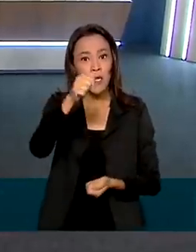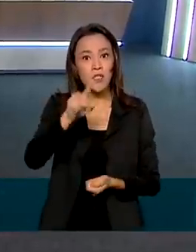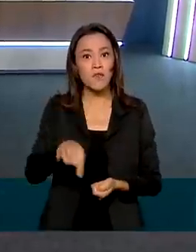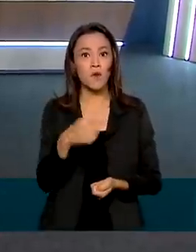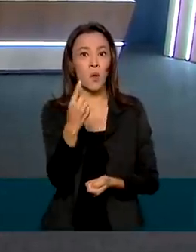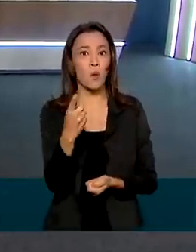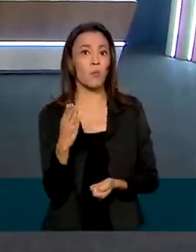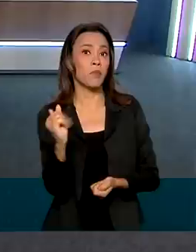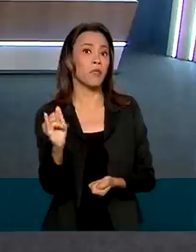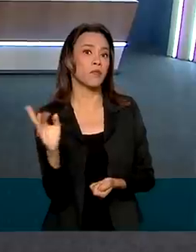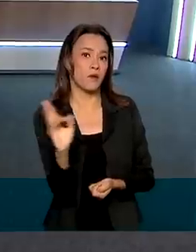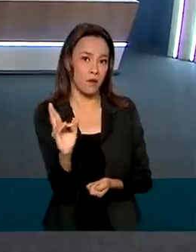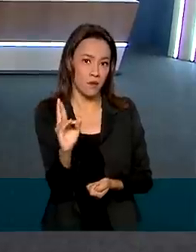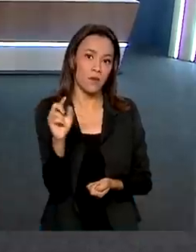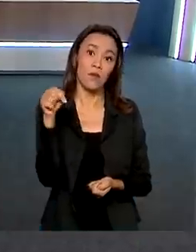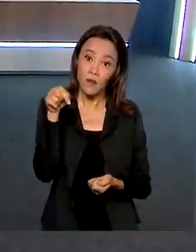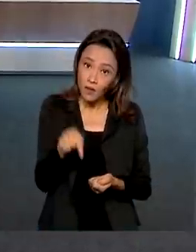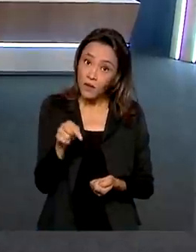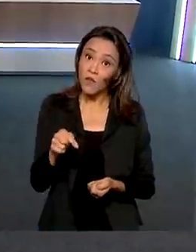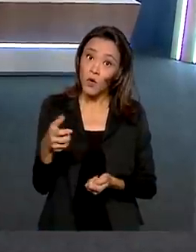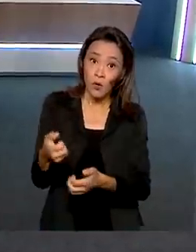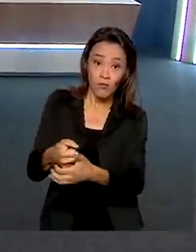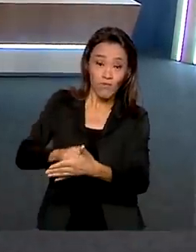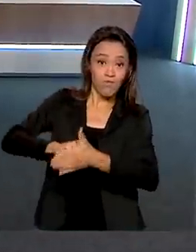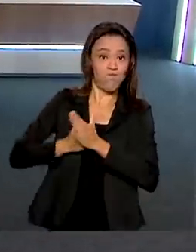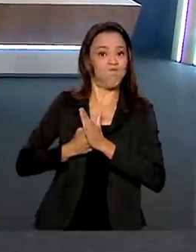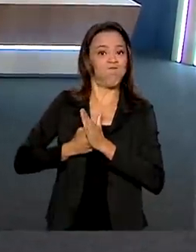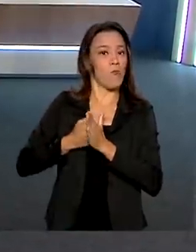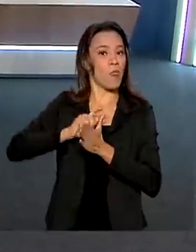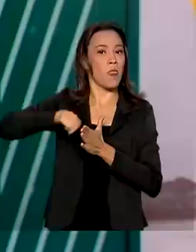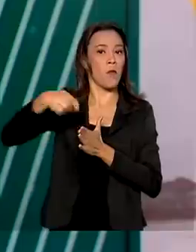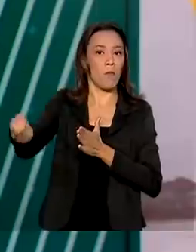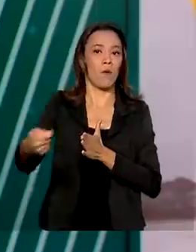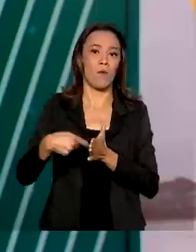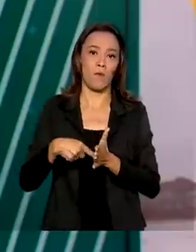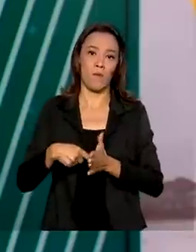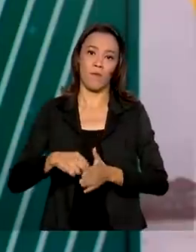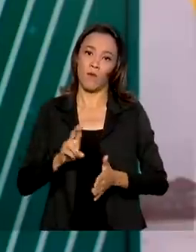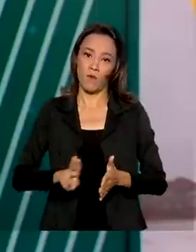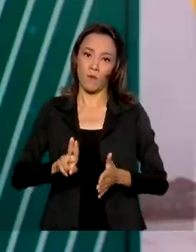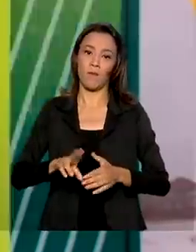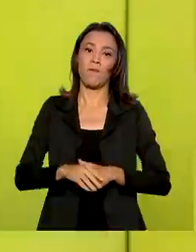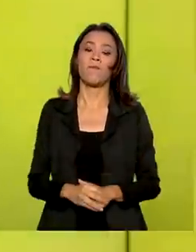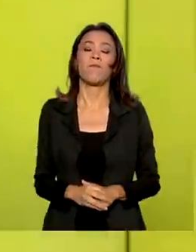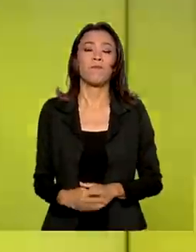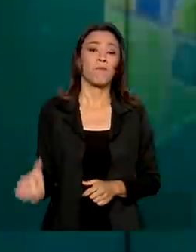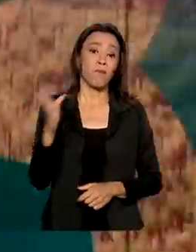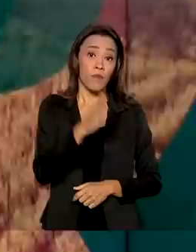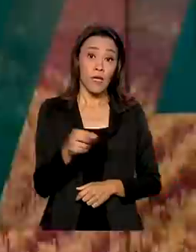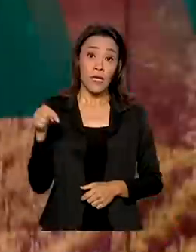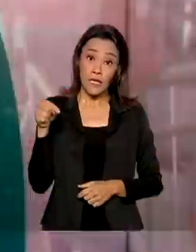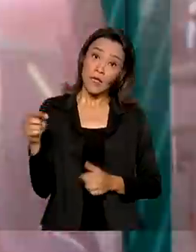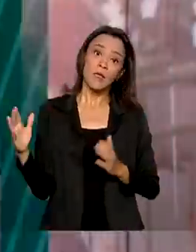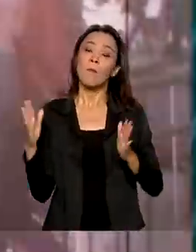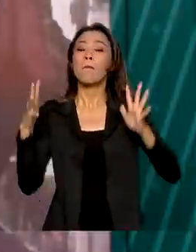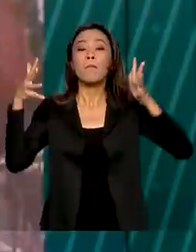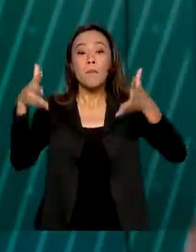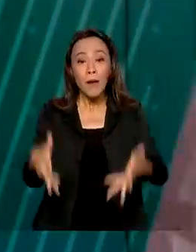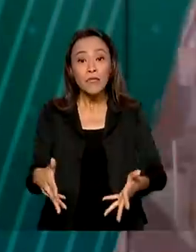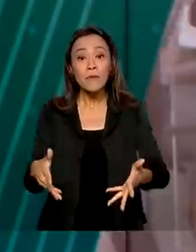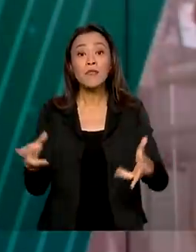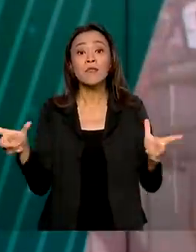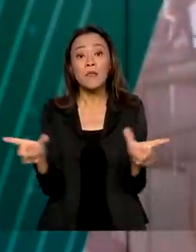reais, que foi o valor que foi suspenso pelo Ministério da Cidadania. Durante participação no Mobile World